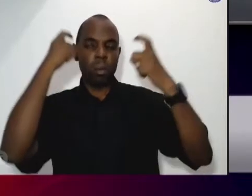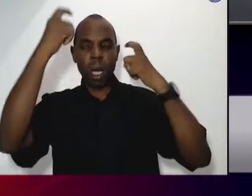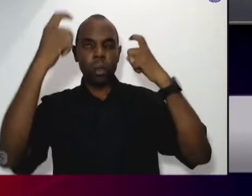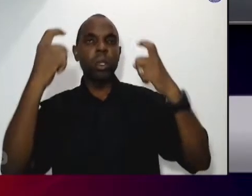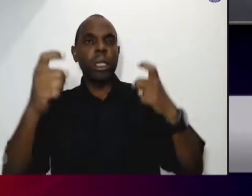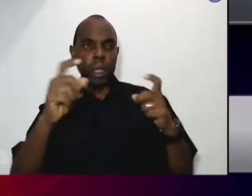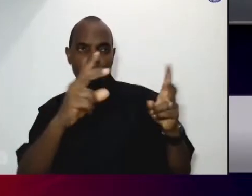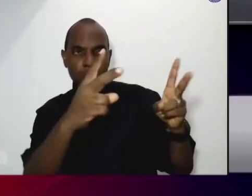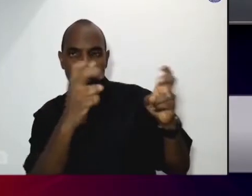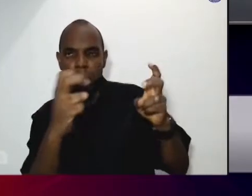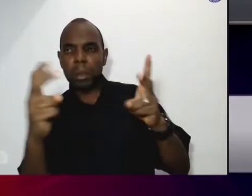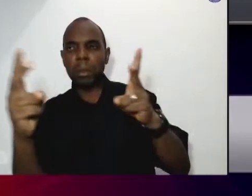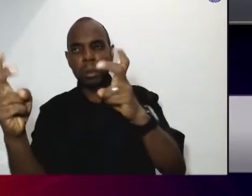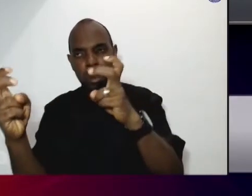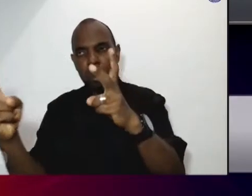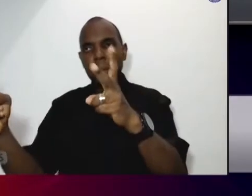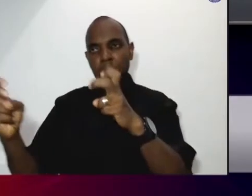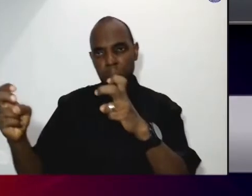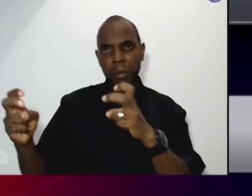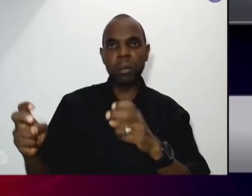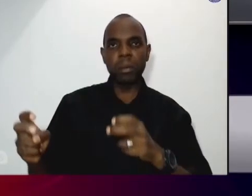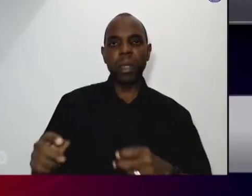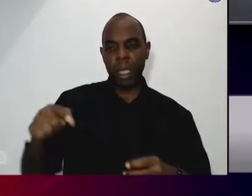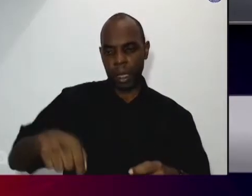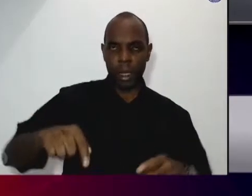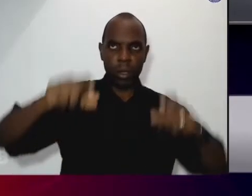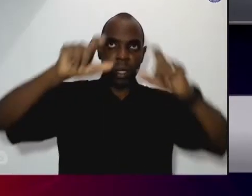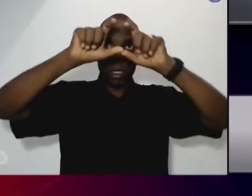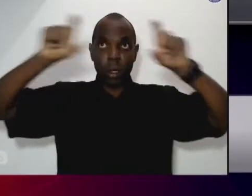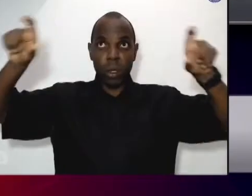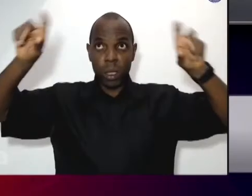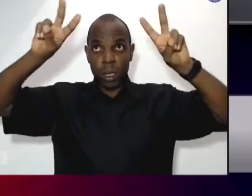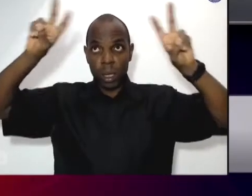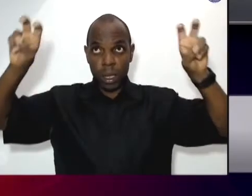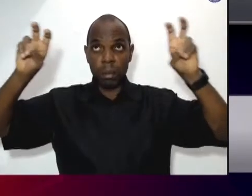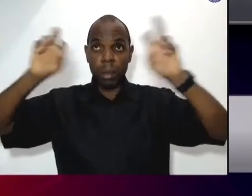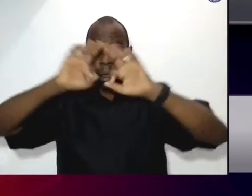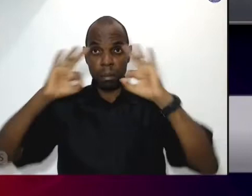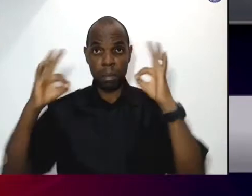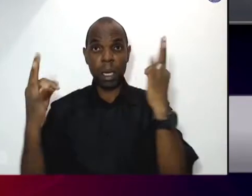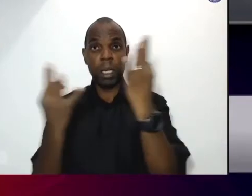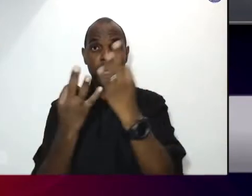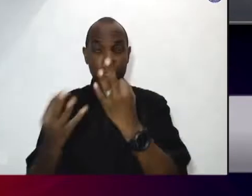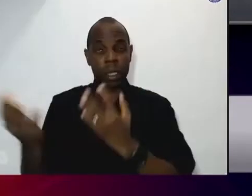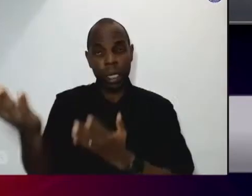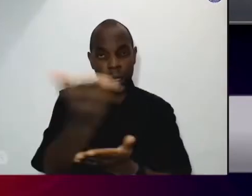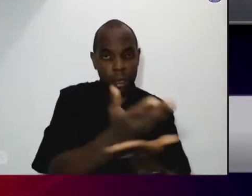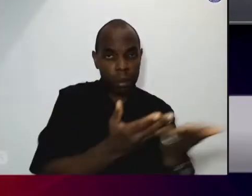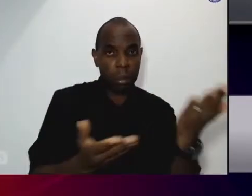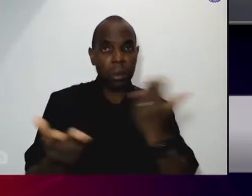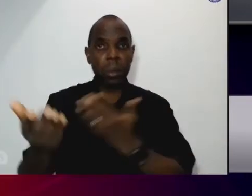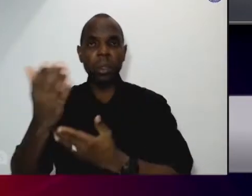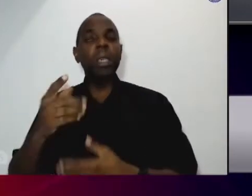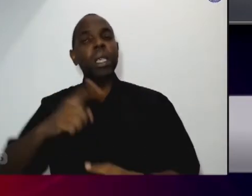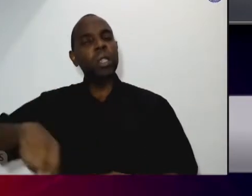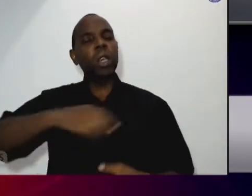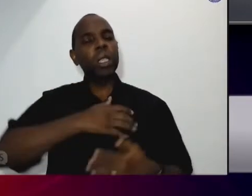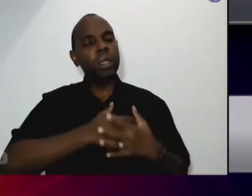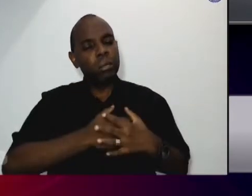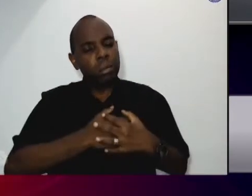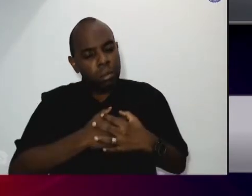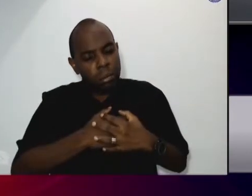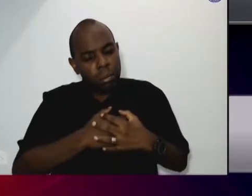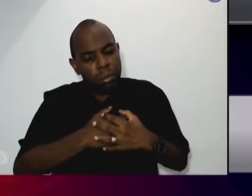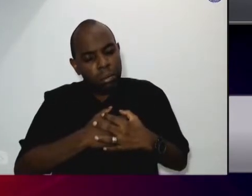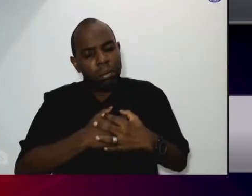tema da campanha da fraternidade vemos as pessoas sentimos compaixão e cuidamos delas. Muito